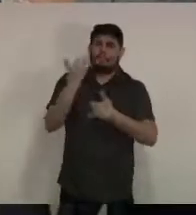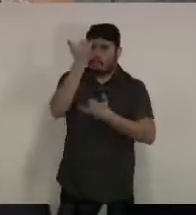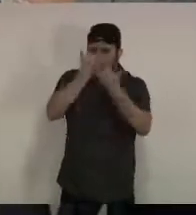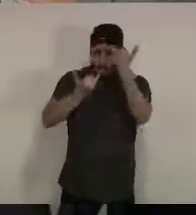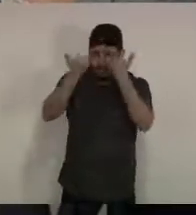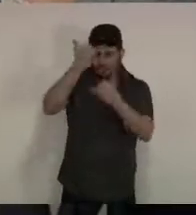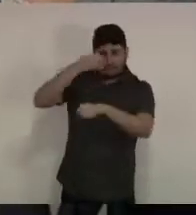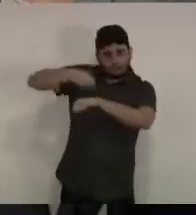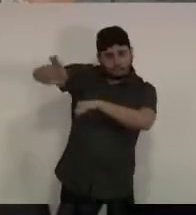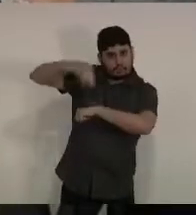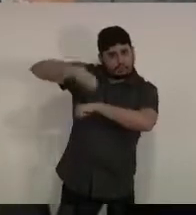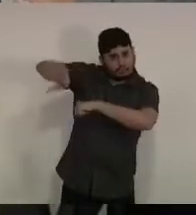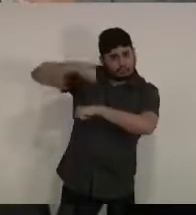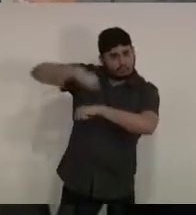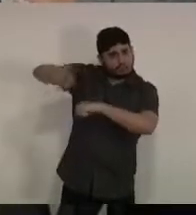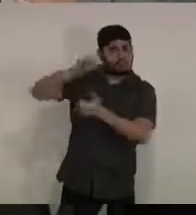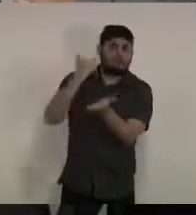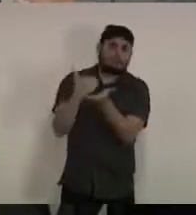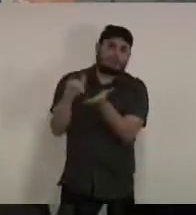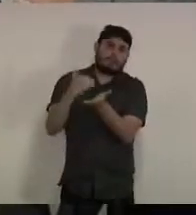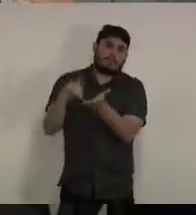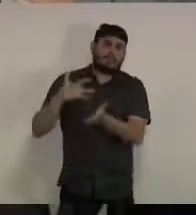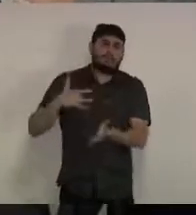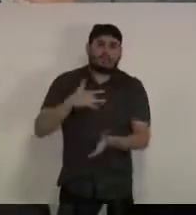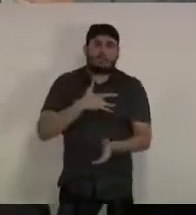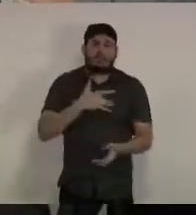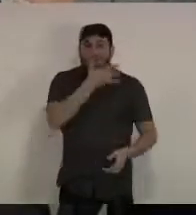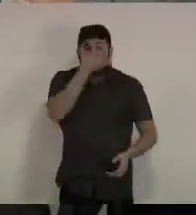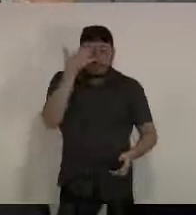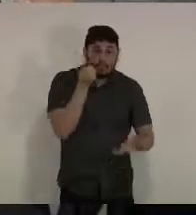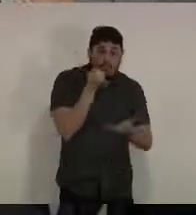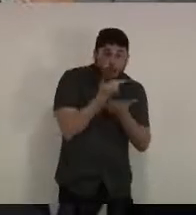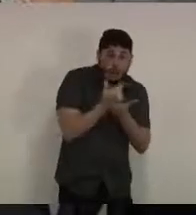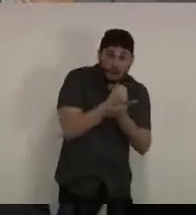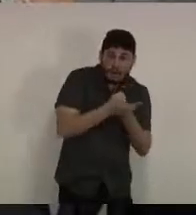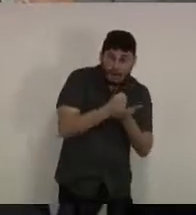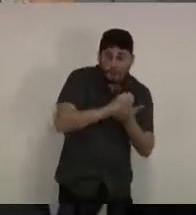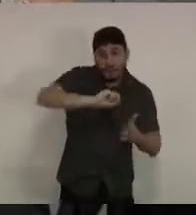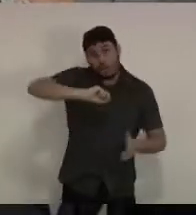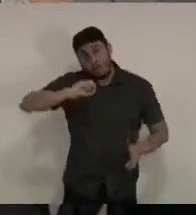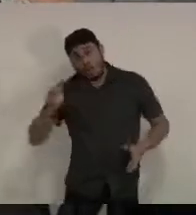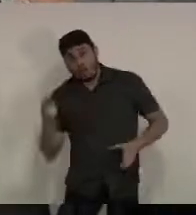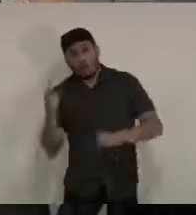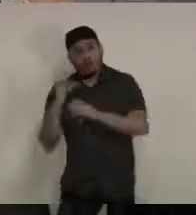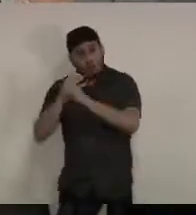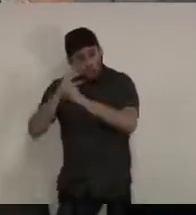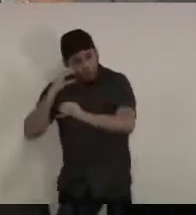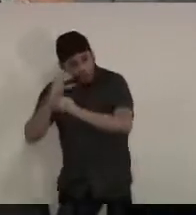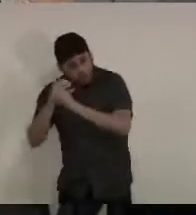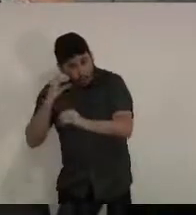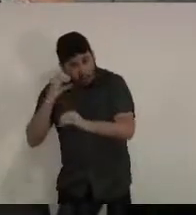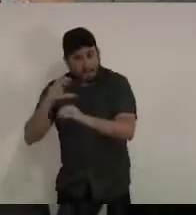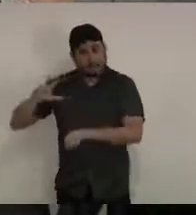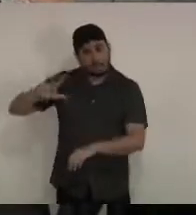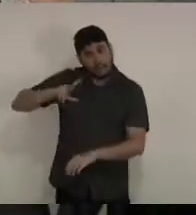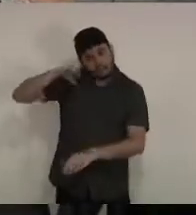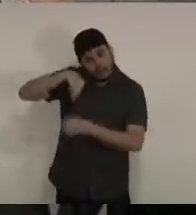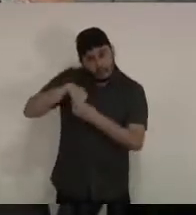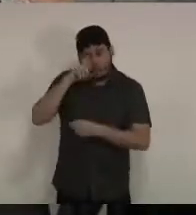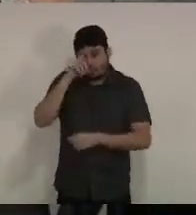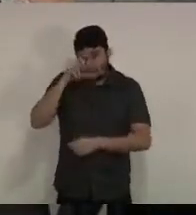de cada pessoa que testar, dos que comprarem na farmácia e dos que testarem positivo nas unidades de saúde